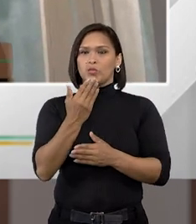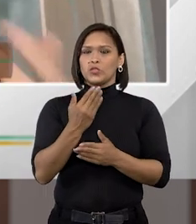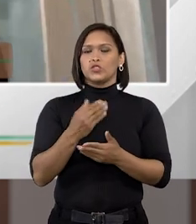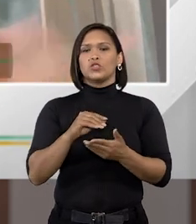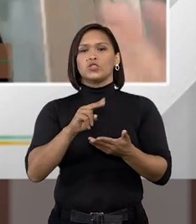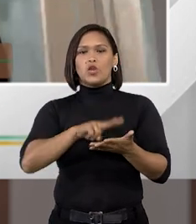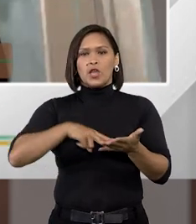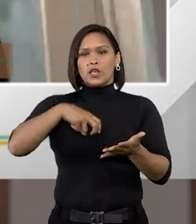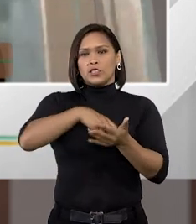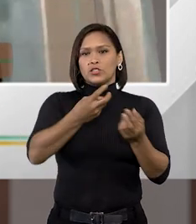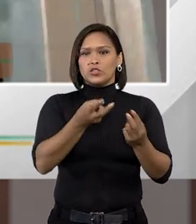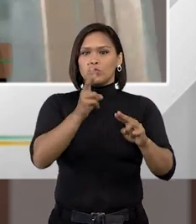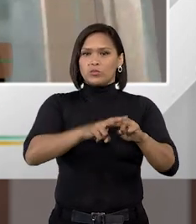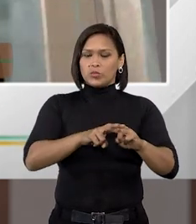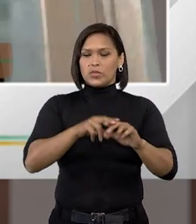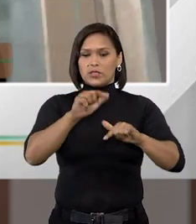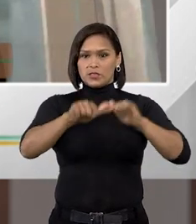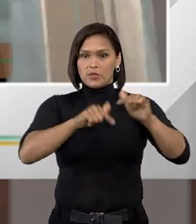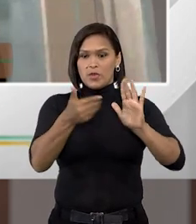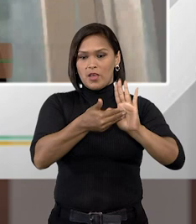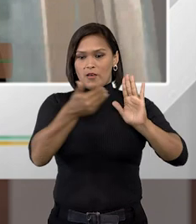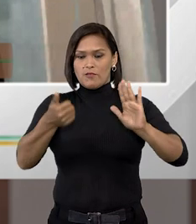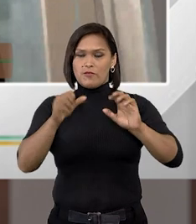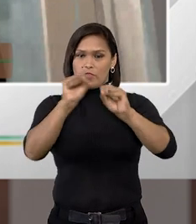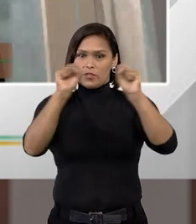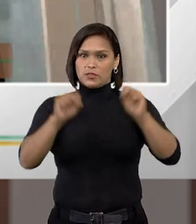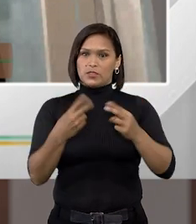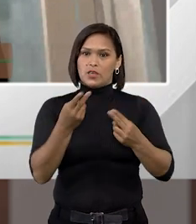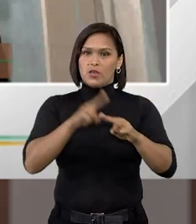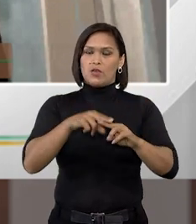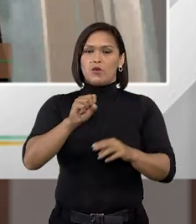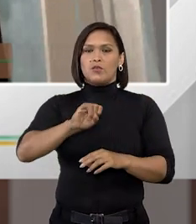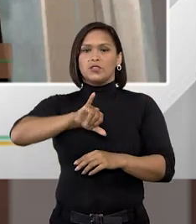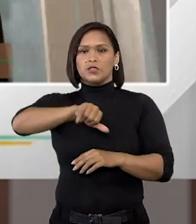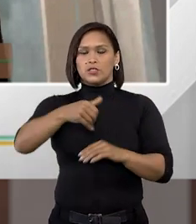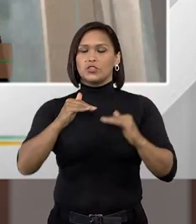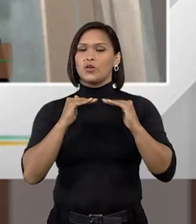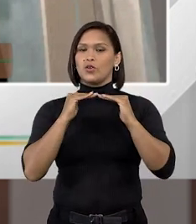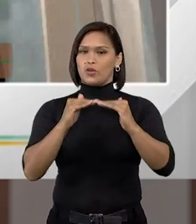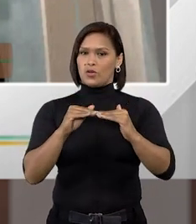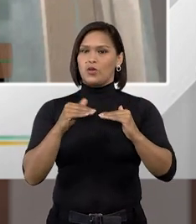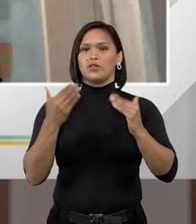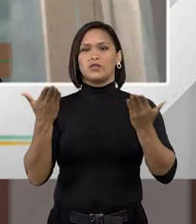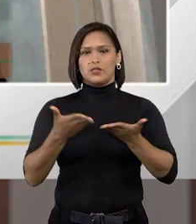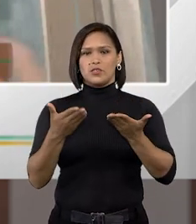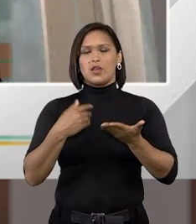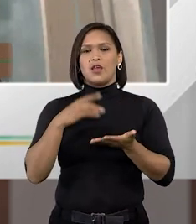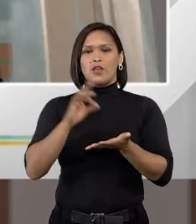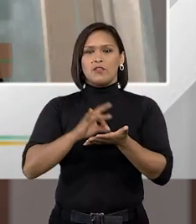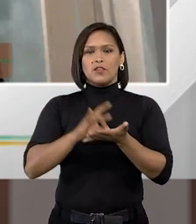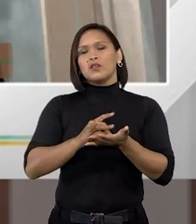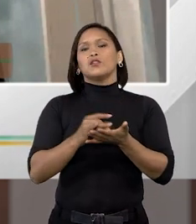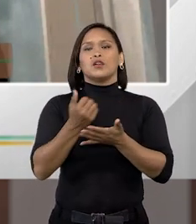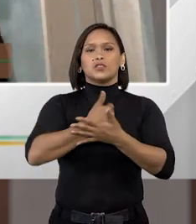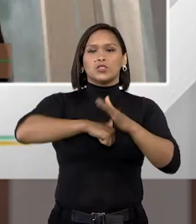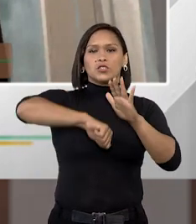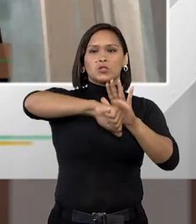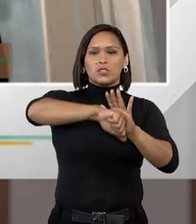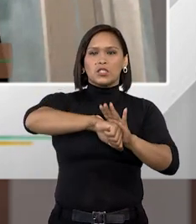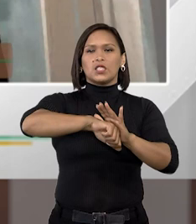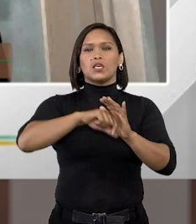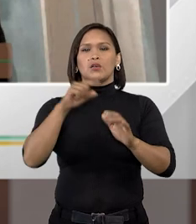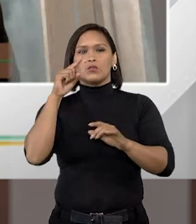buscava exercer atividade laboral fora do presídio então o STJ já se posicionou é bem verdade que os crimes hediondos são os crimes